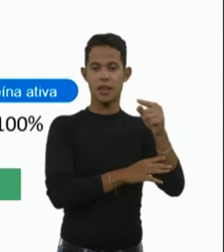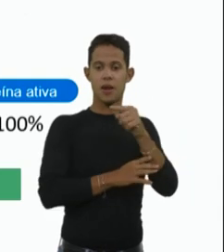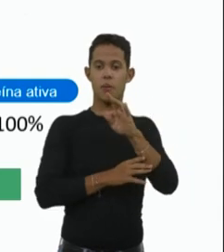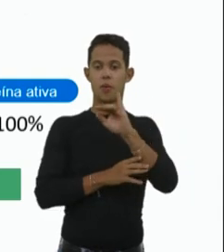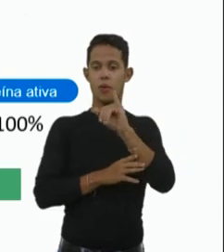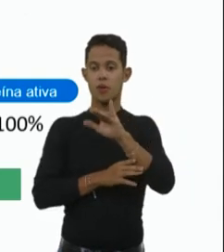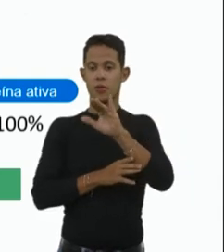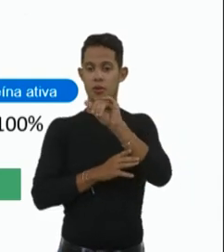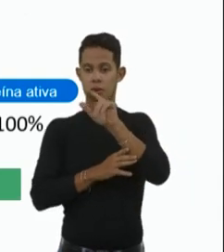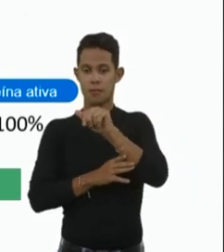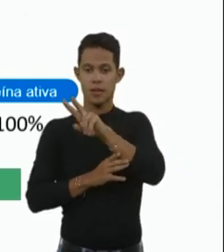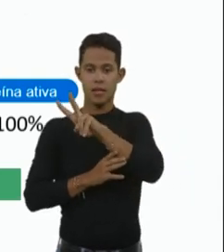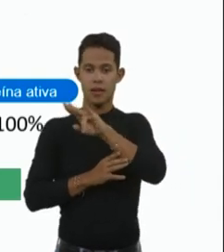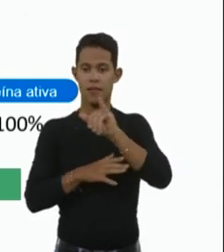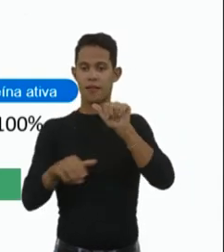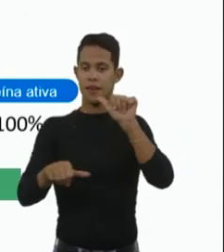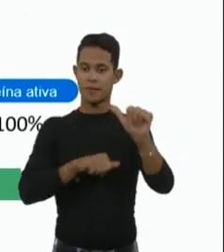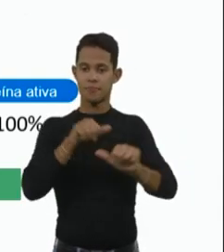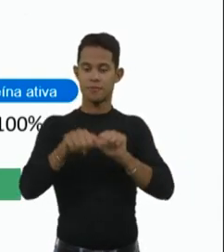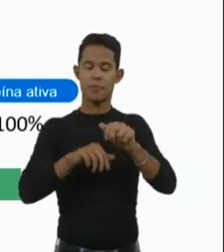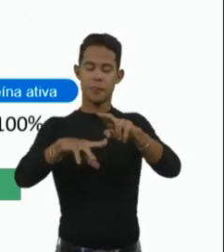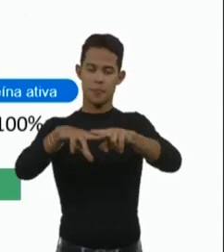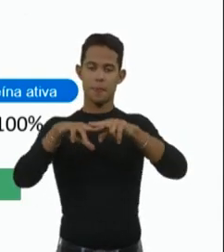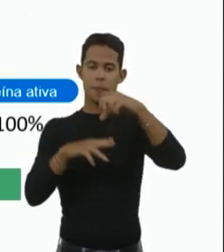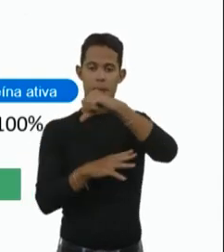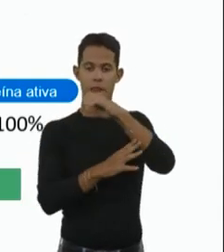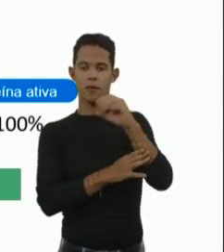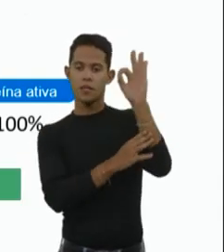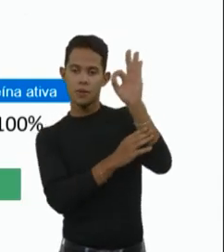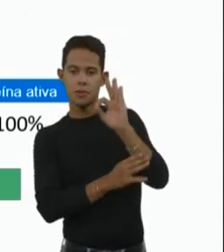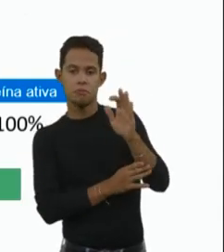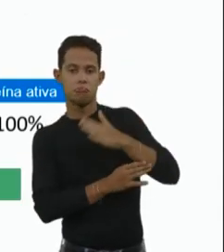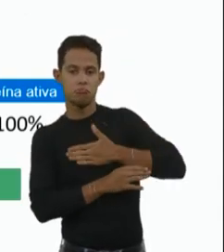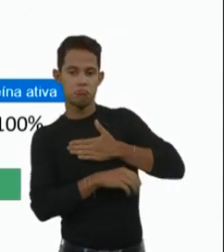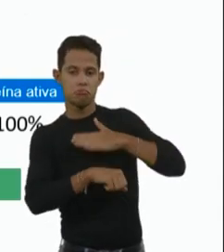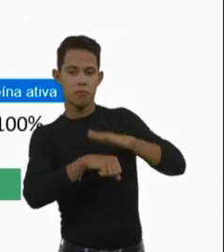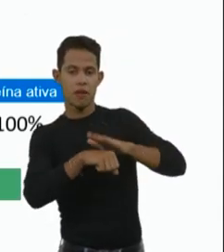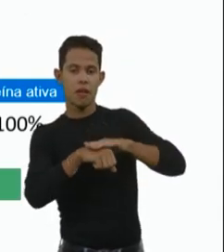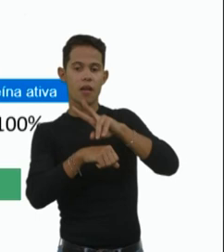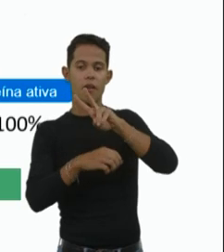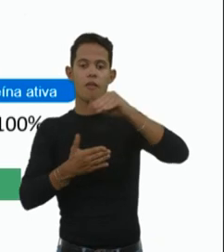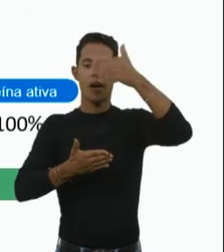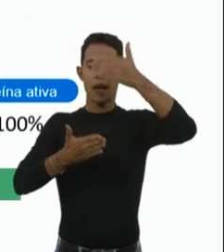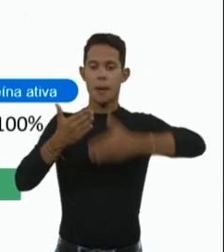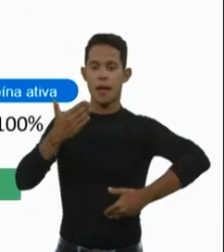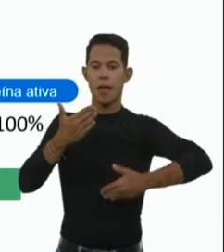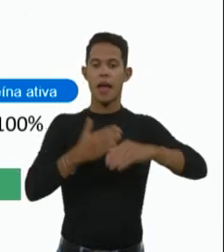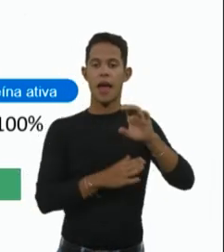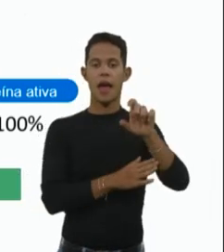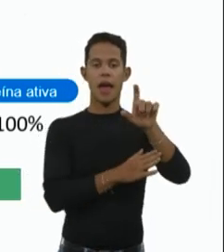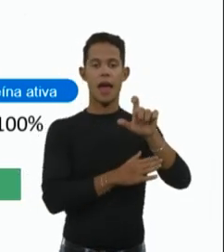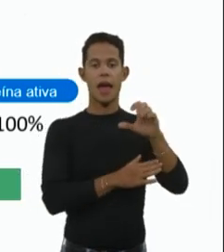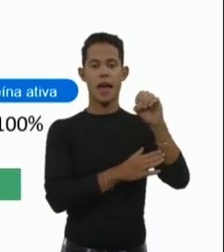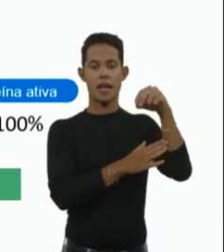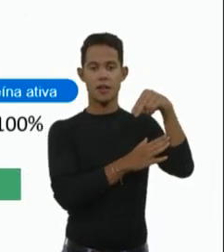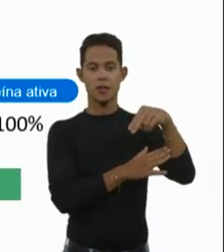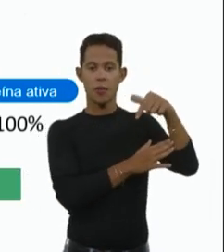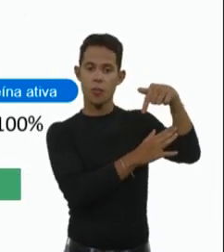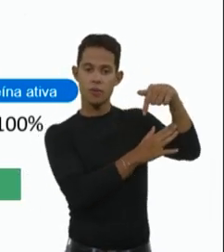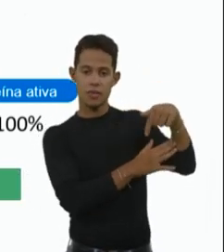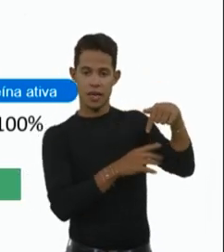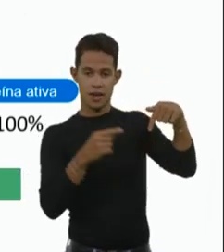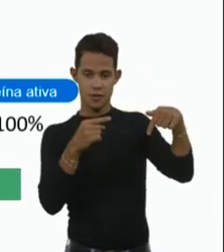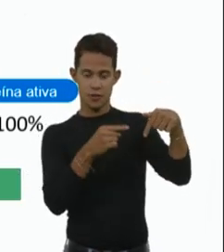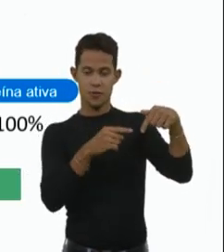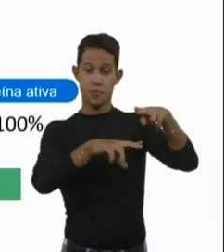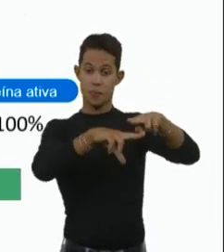com que em 90% das minhas transcrições eu tenha uma perda do exon-7. Ou seja, em 90